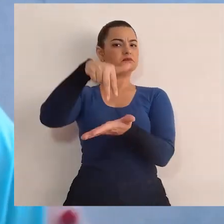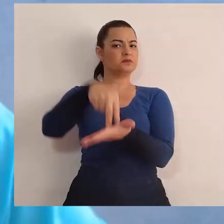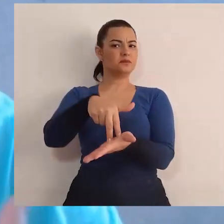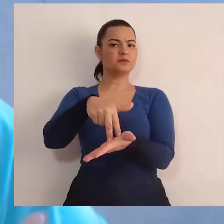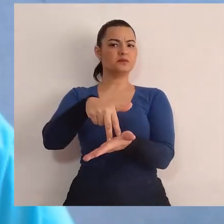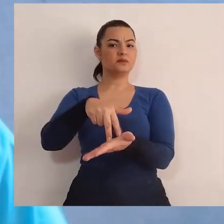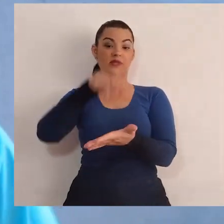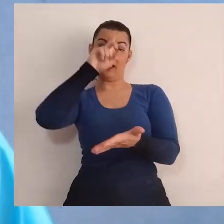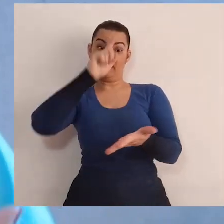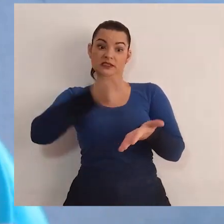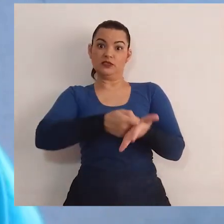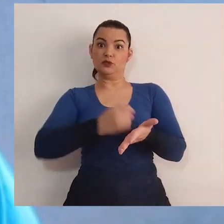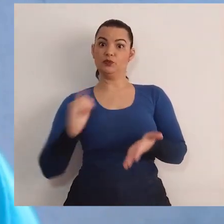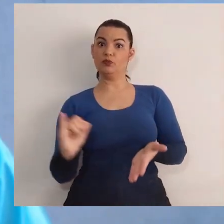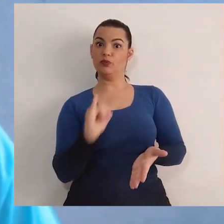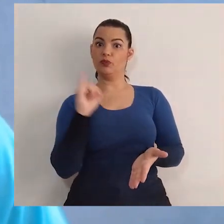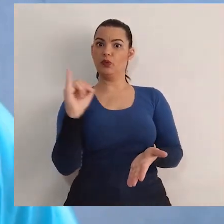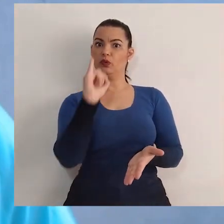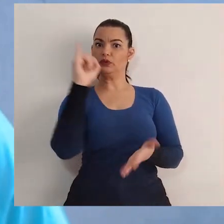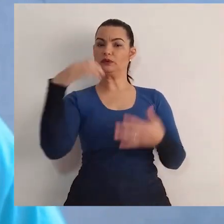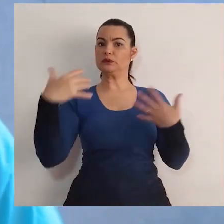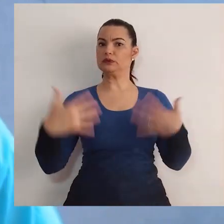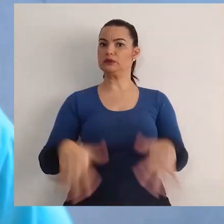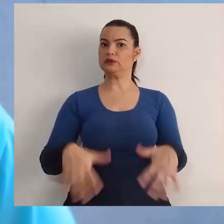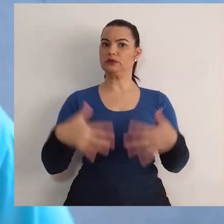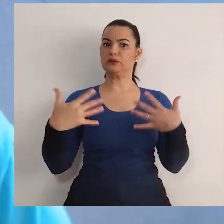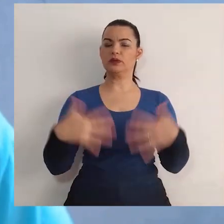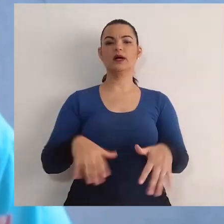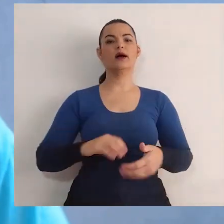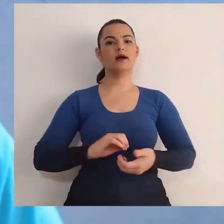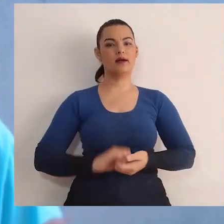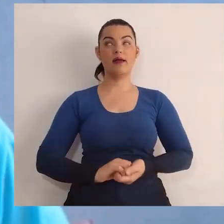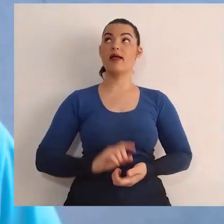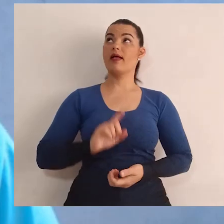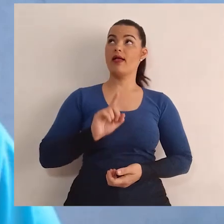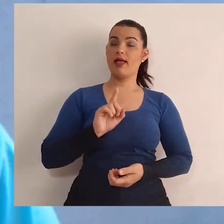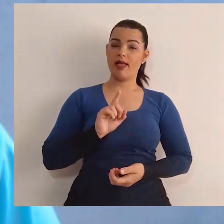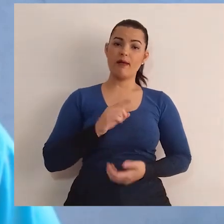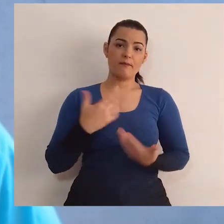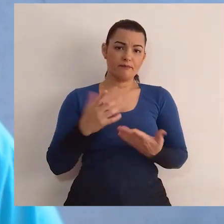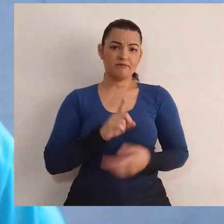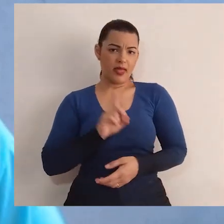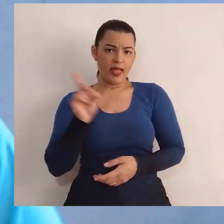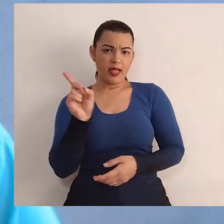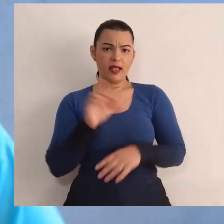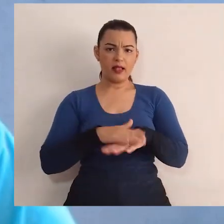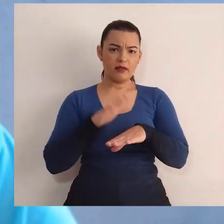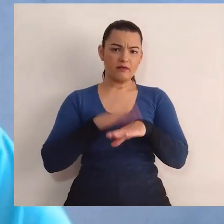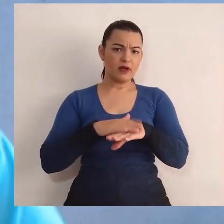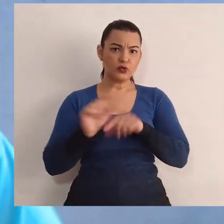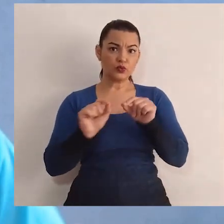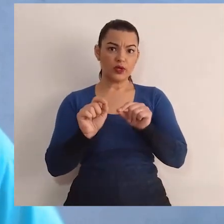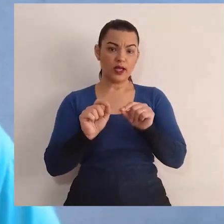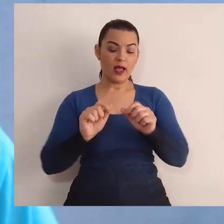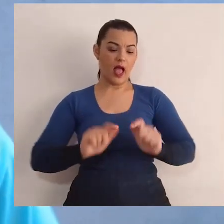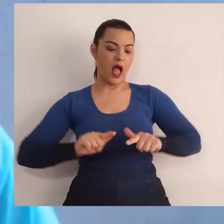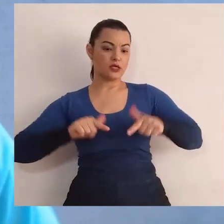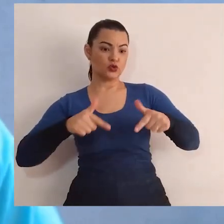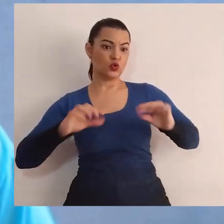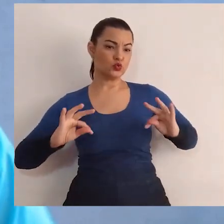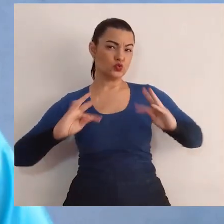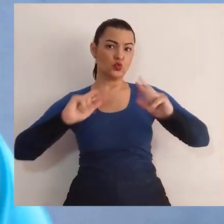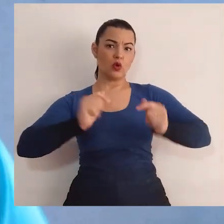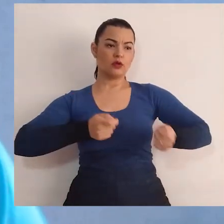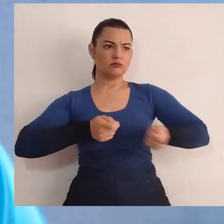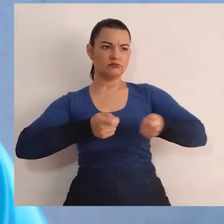ele ocupa um espaço decisório muito importante? É ele que coordena